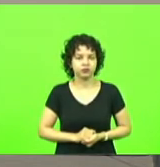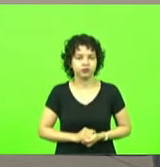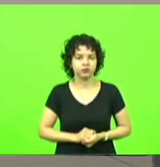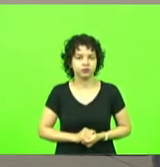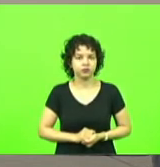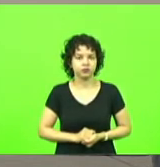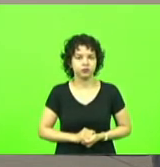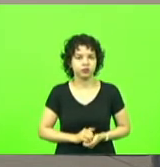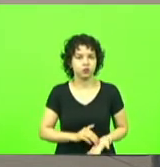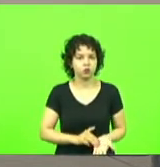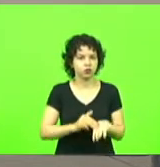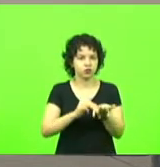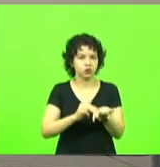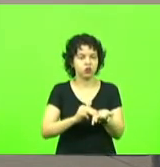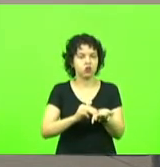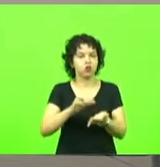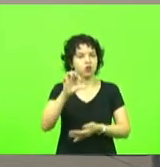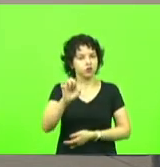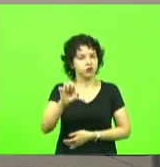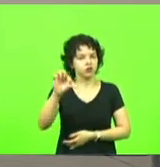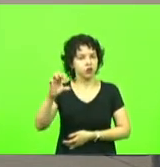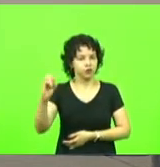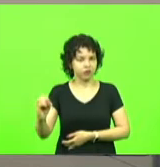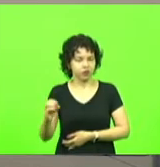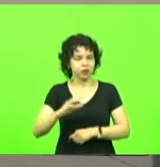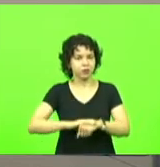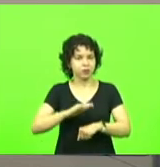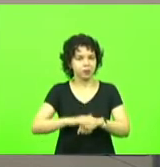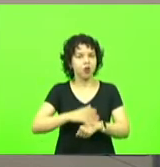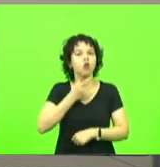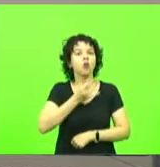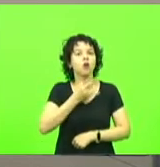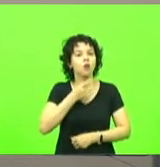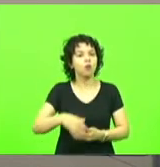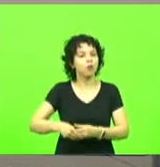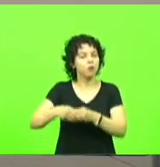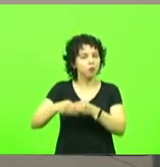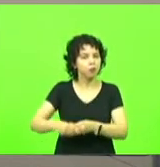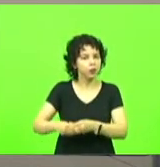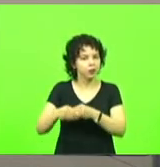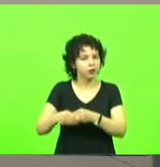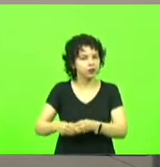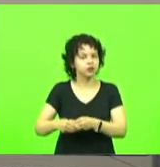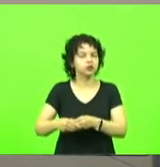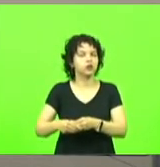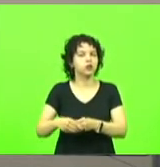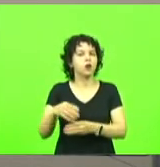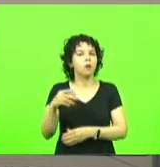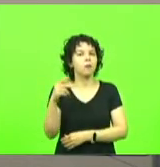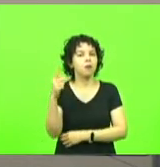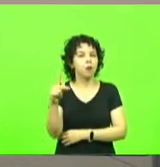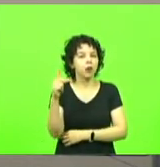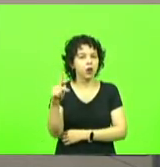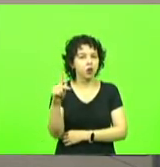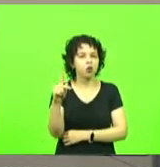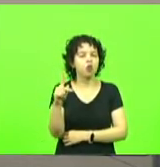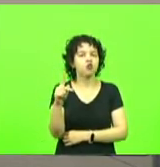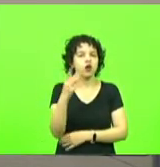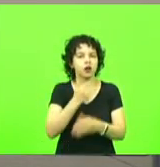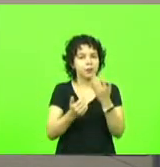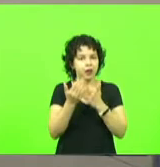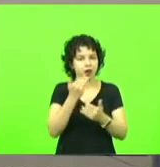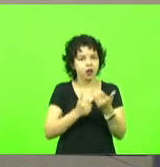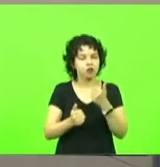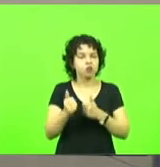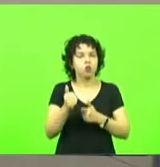moção número 990 deputado Valdir Cubalquini cumprimentando a pomeró de alimentos pela medalha de ouro